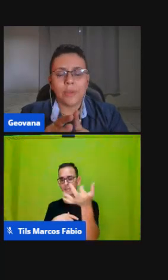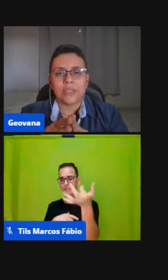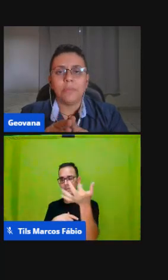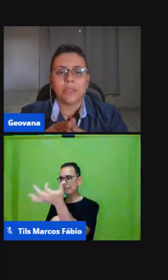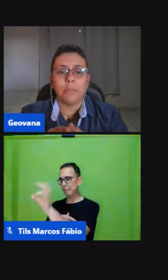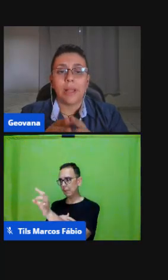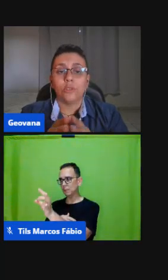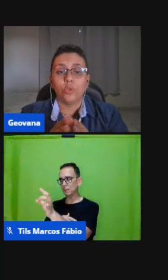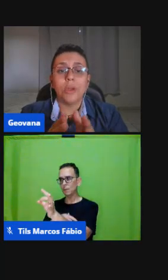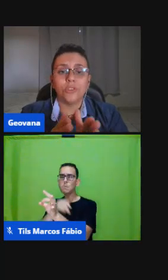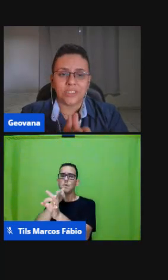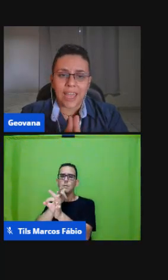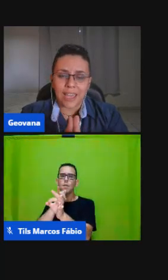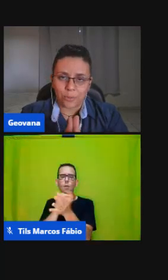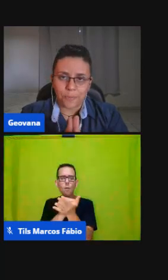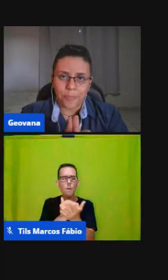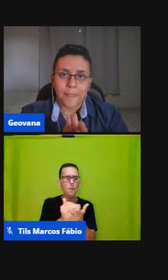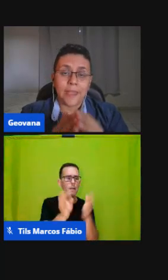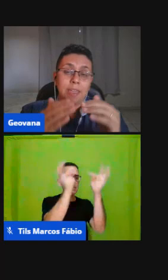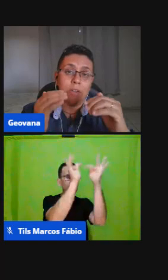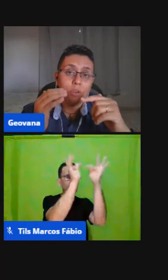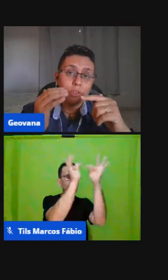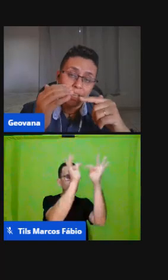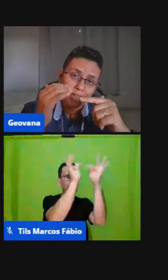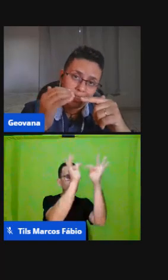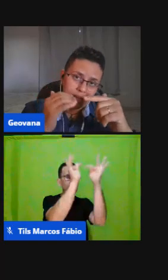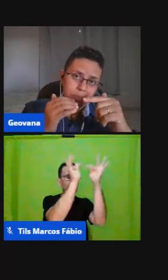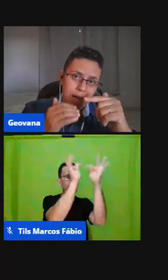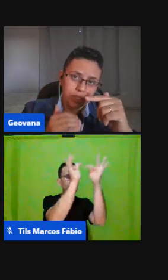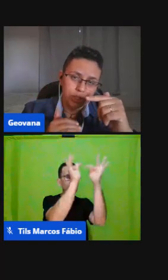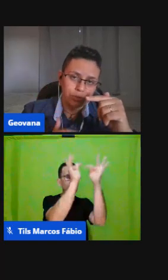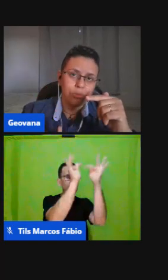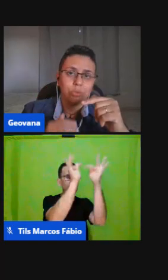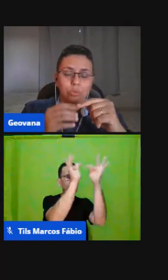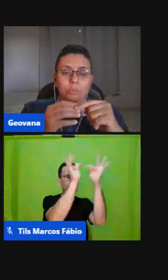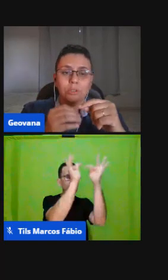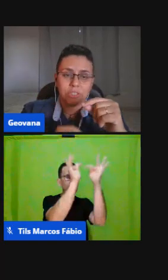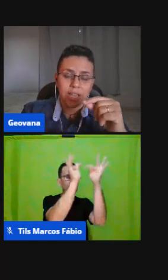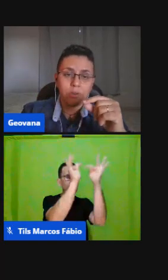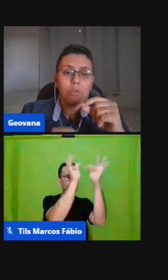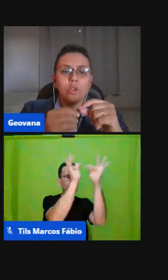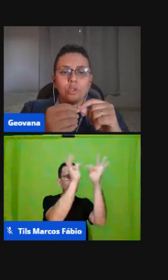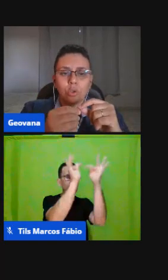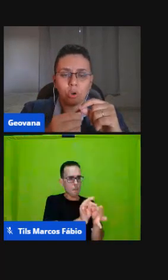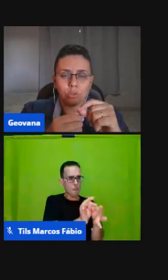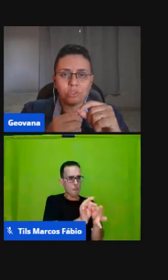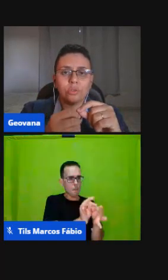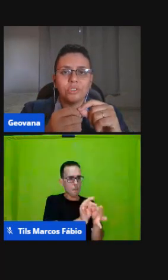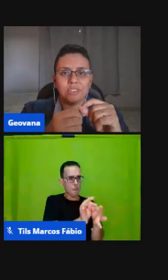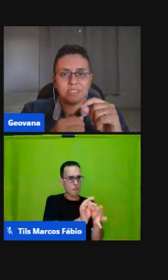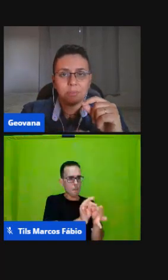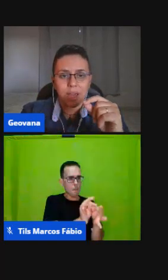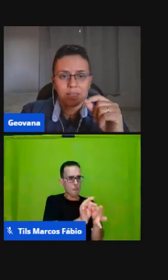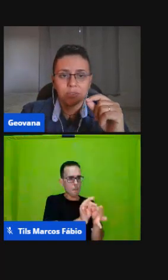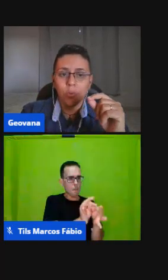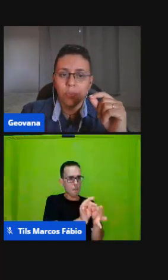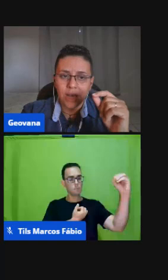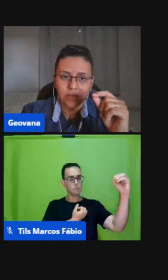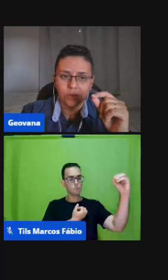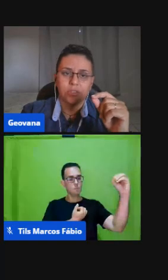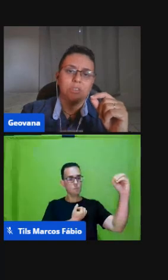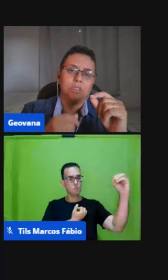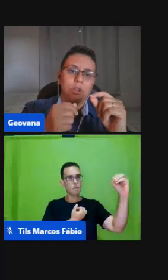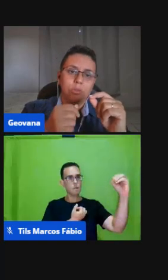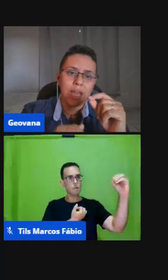resolvo começar a tabela do número zero eu vou ter que ter embaixo do número zero todos os decimais